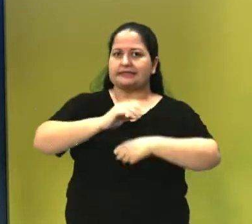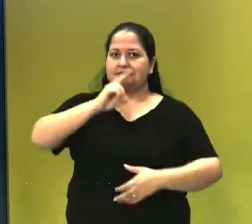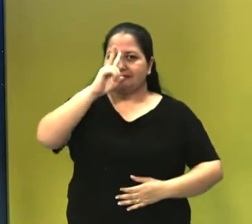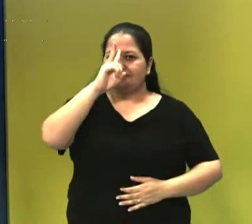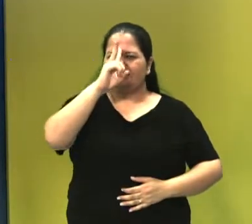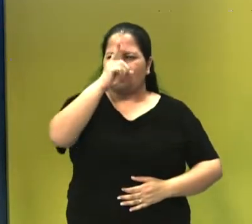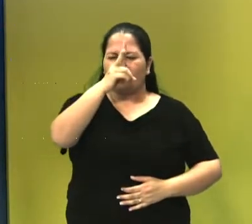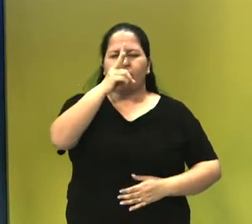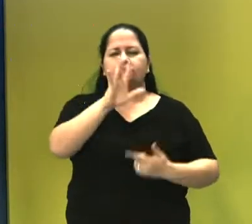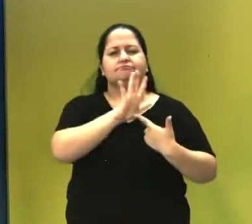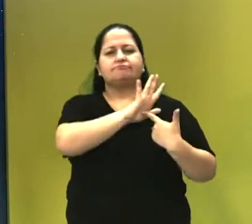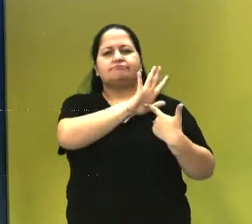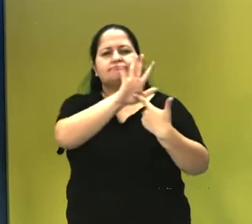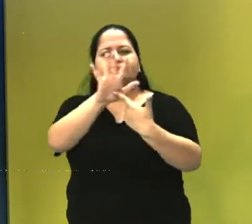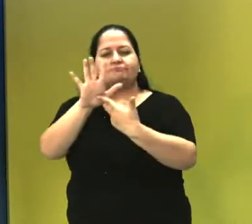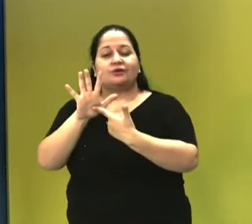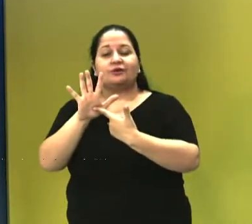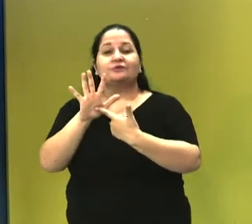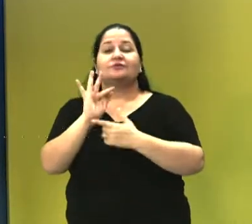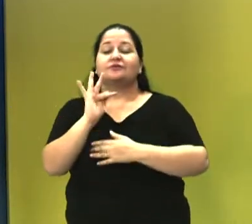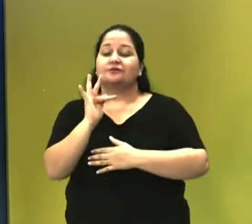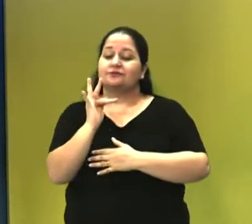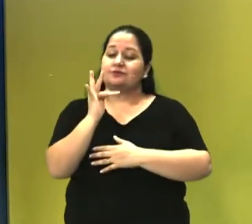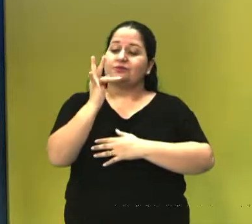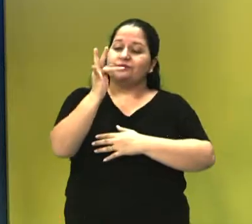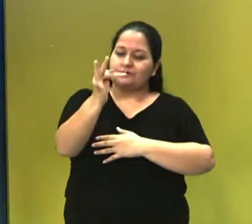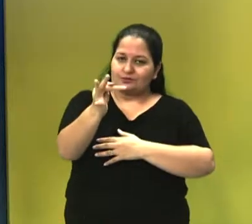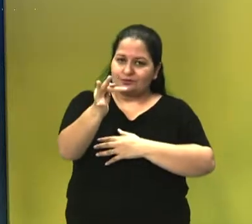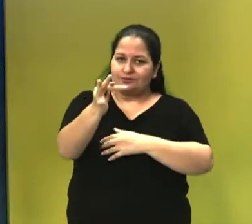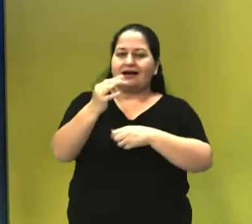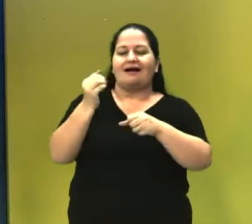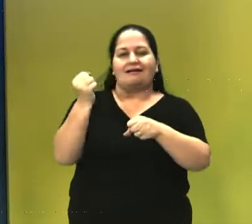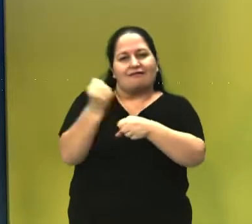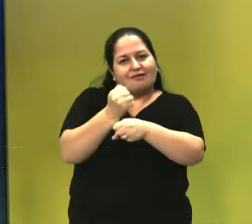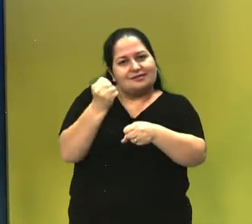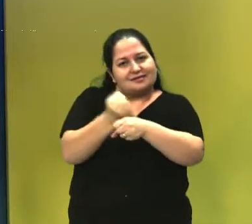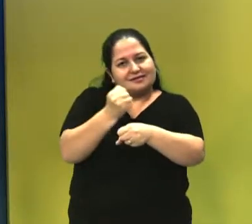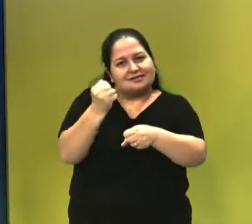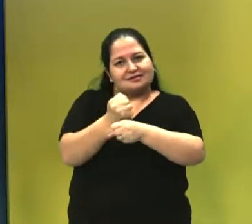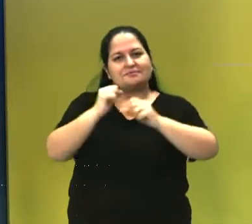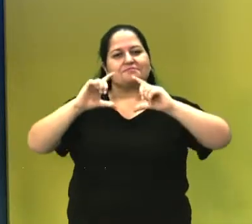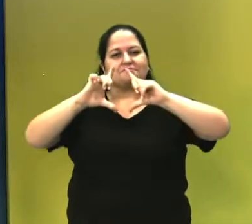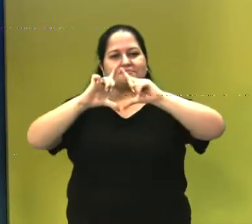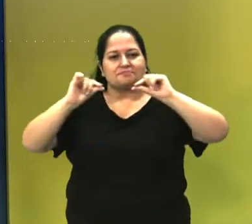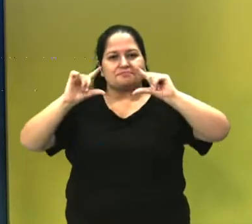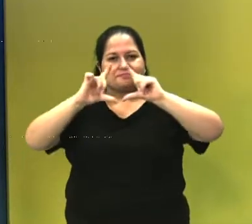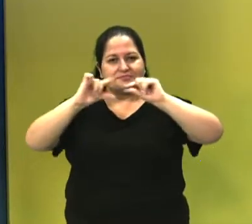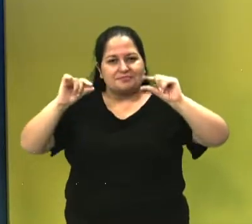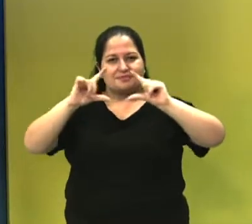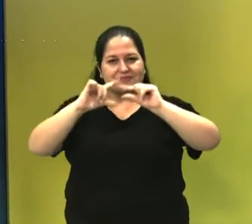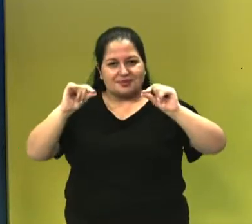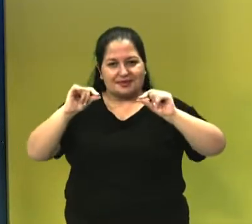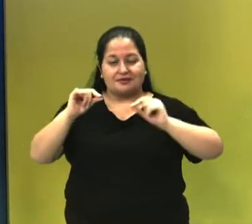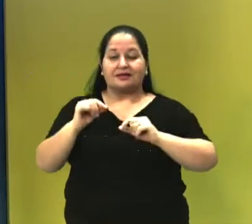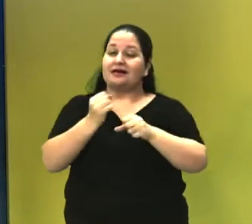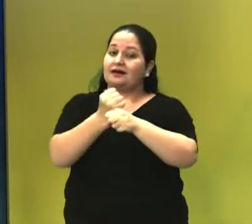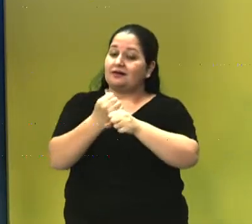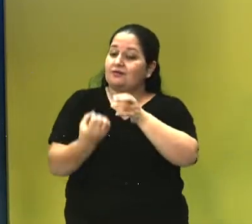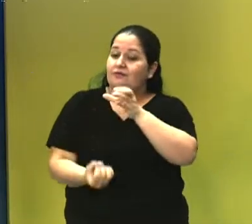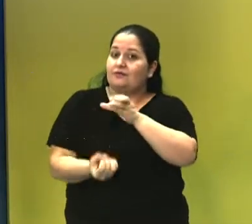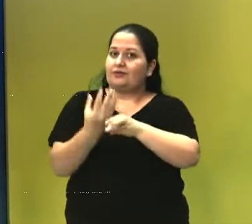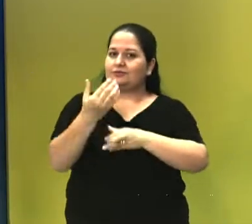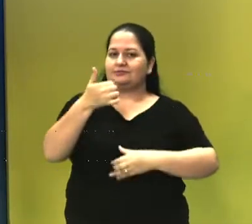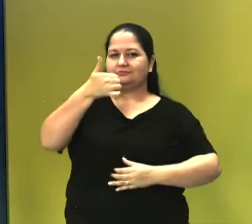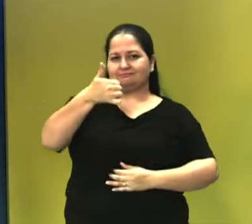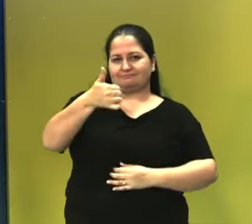construção da futura capital federal, Brasília, inaugurada em 1960, fazendo parte então,